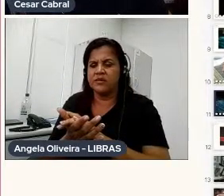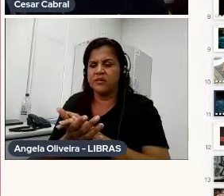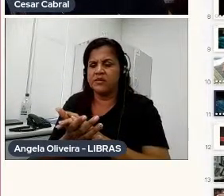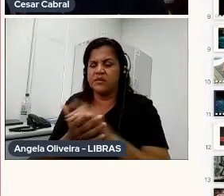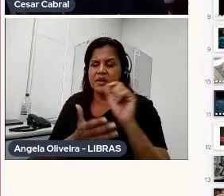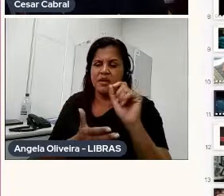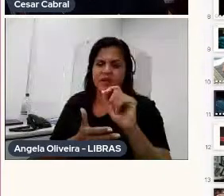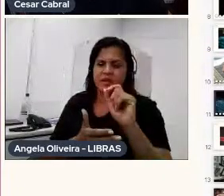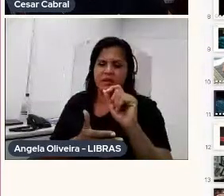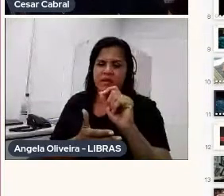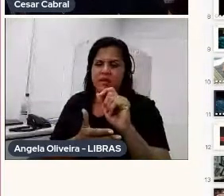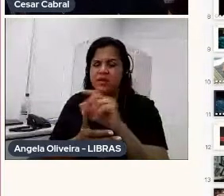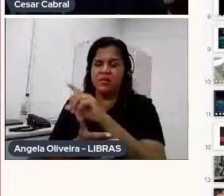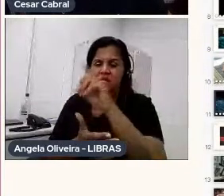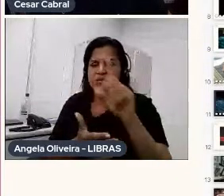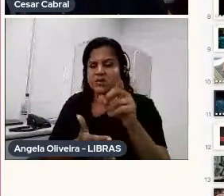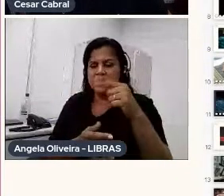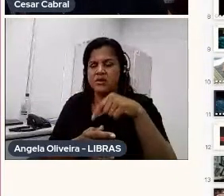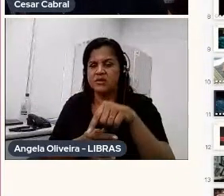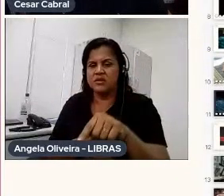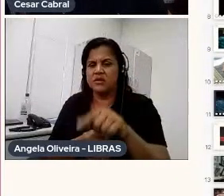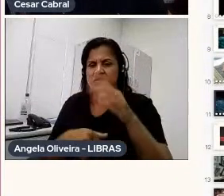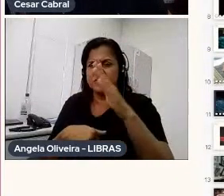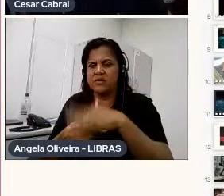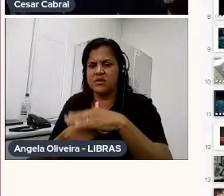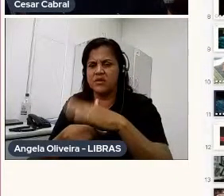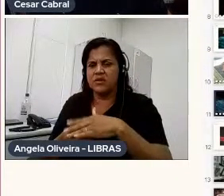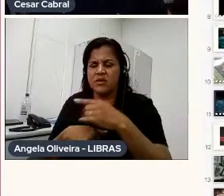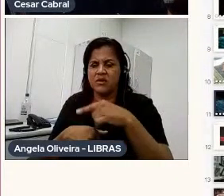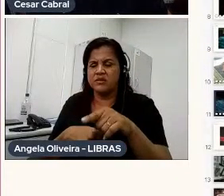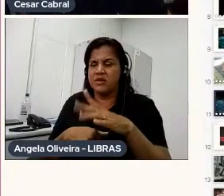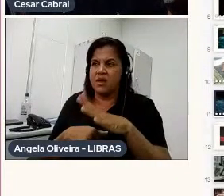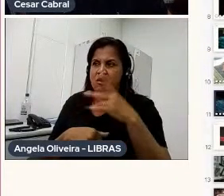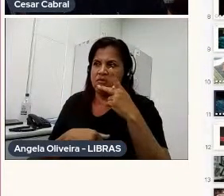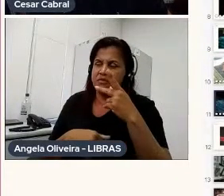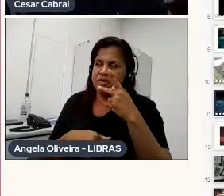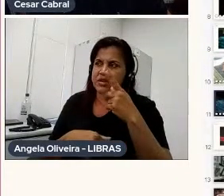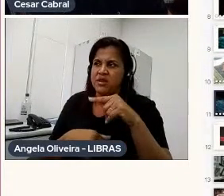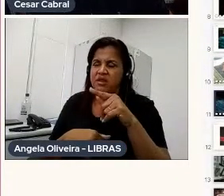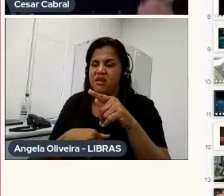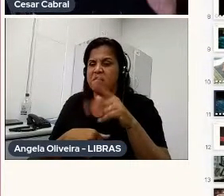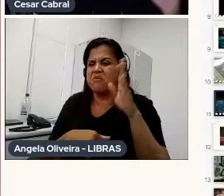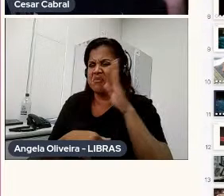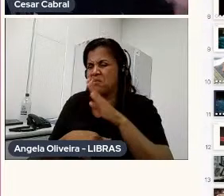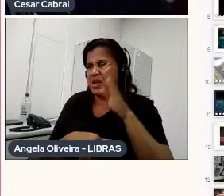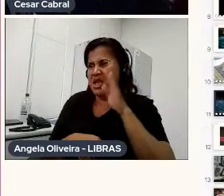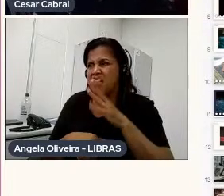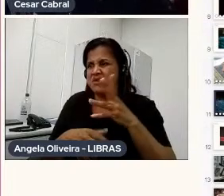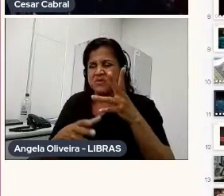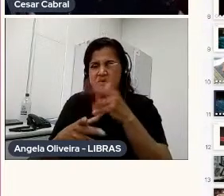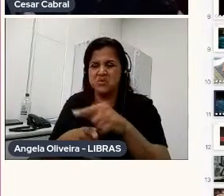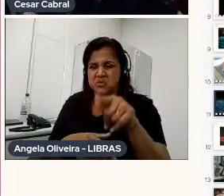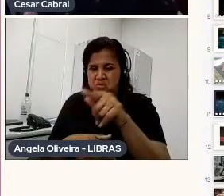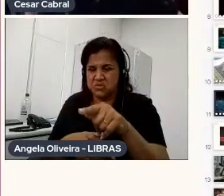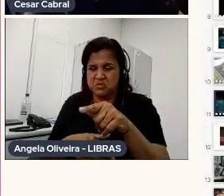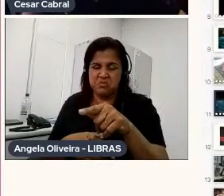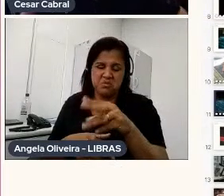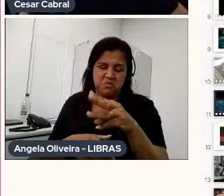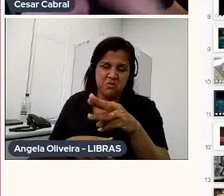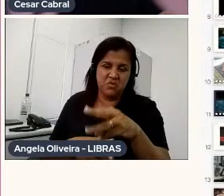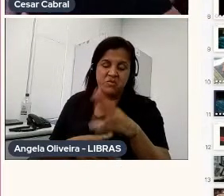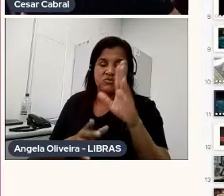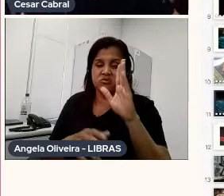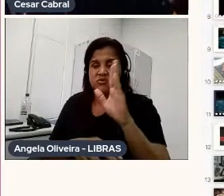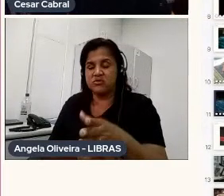saiu, assim, na hora que saiu, na verdade, eu falei, puta, seria muito mais legal se fosse tudo stop motion, né, já prevendo a roubada que ia ser